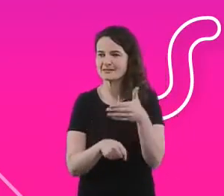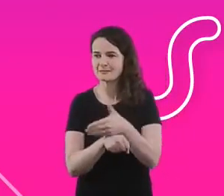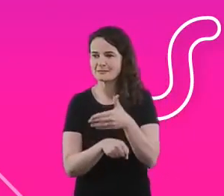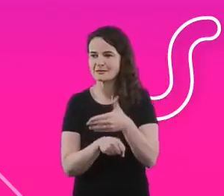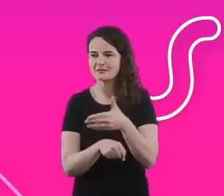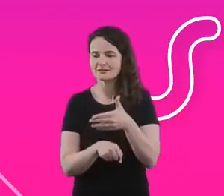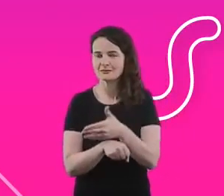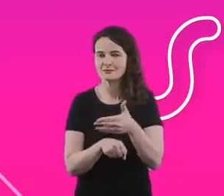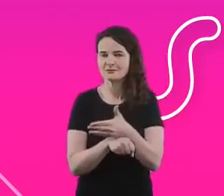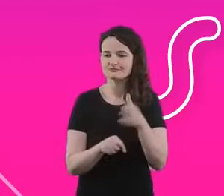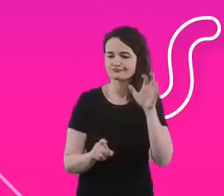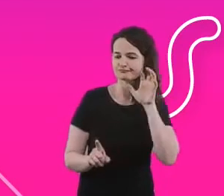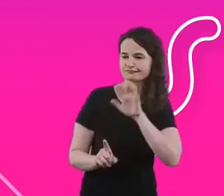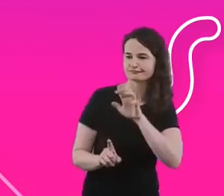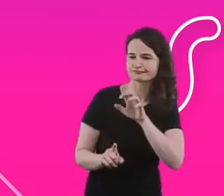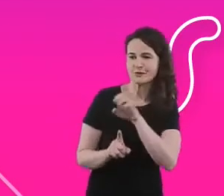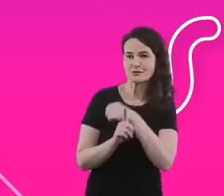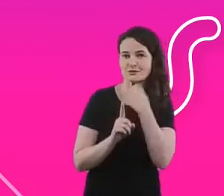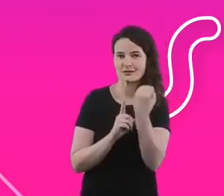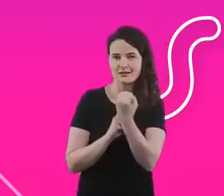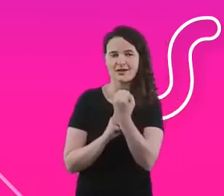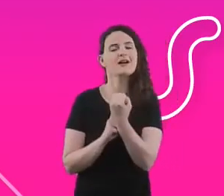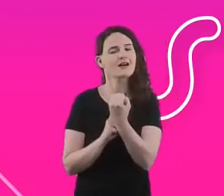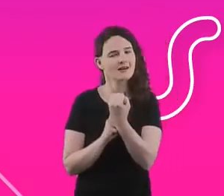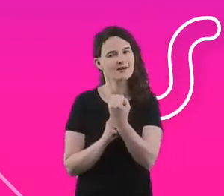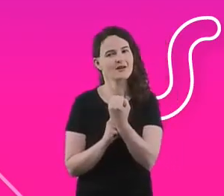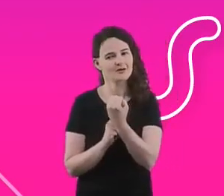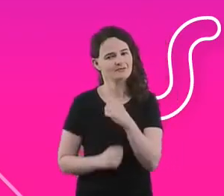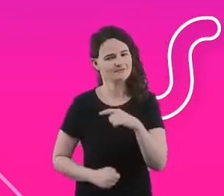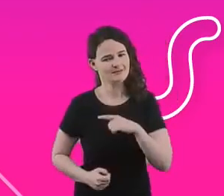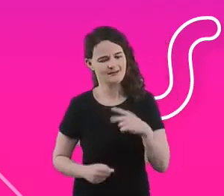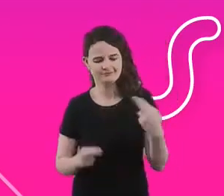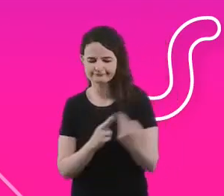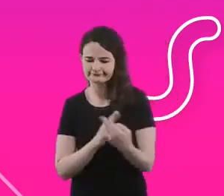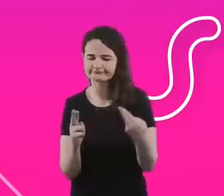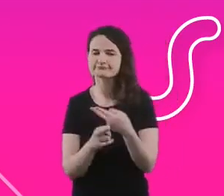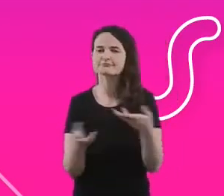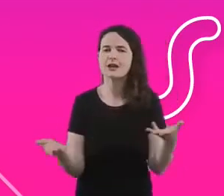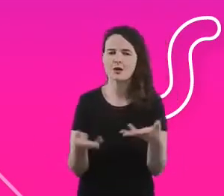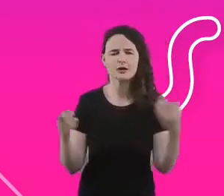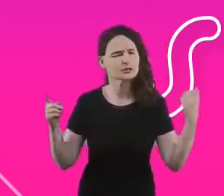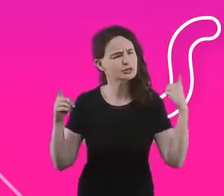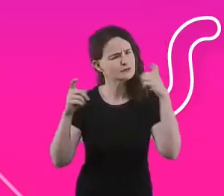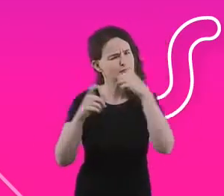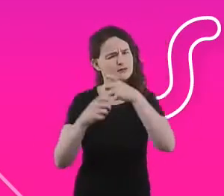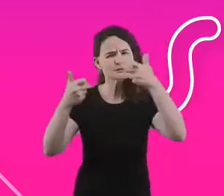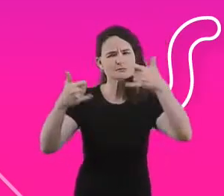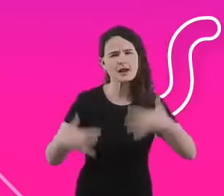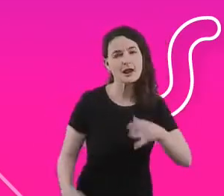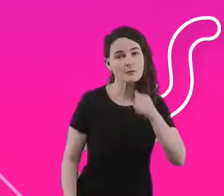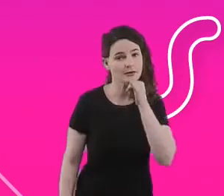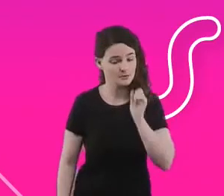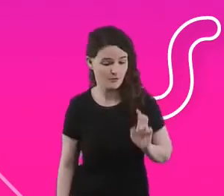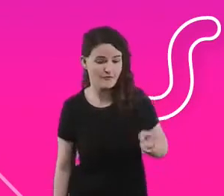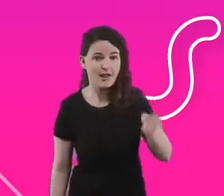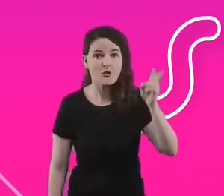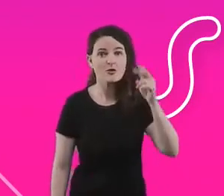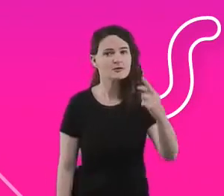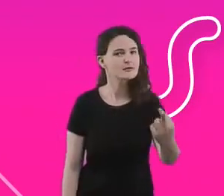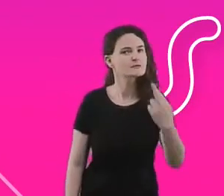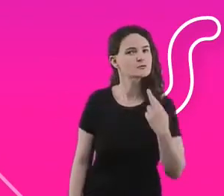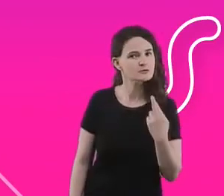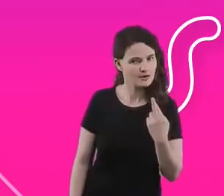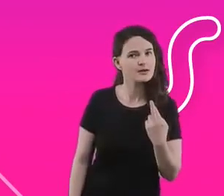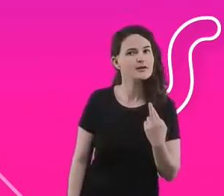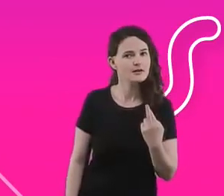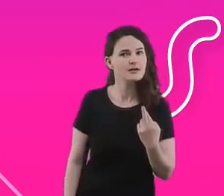porque dentre as três frentes do ESG, uma aqui hoje em dia a gente tem mais dificuldade em falar valores, falar resultados, a